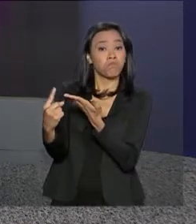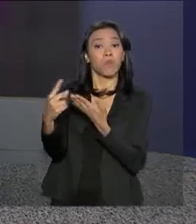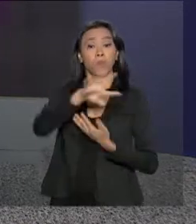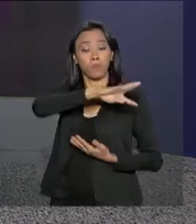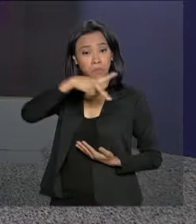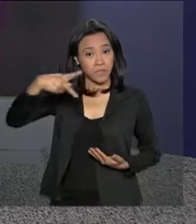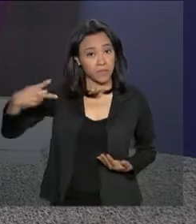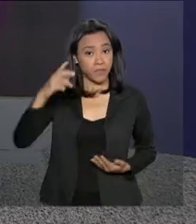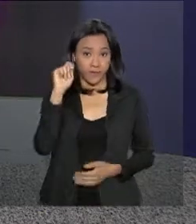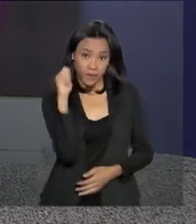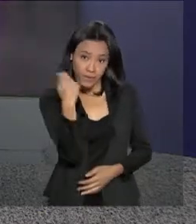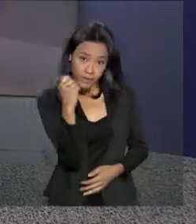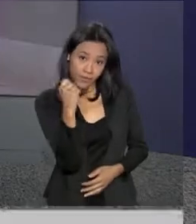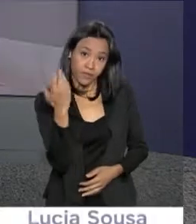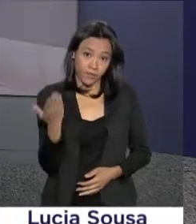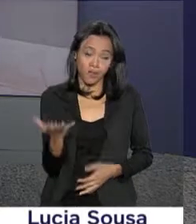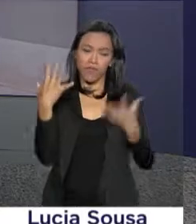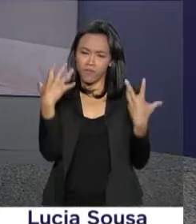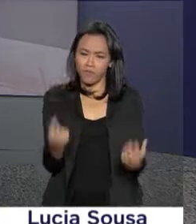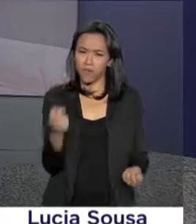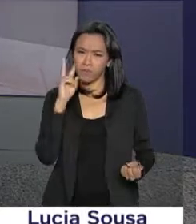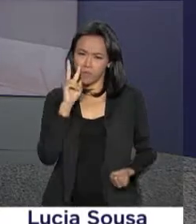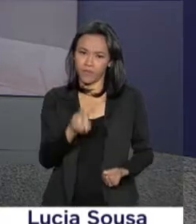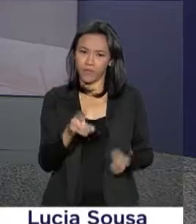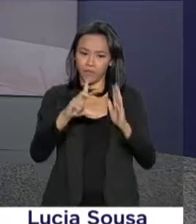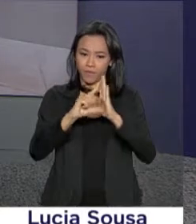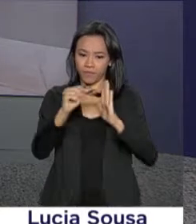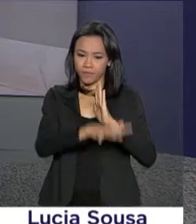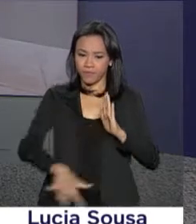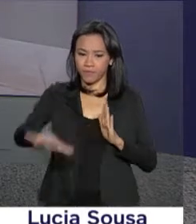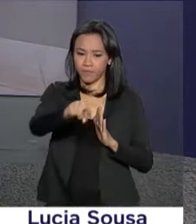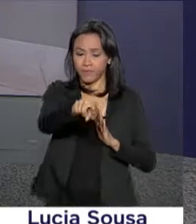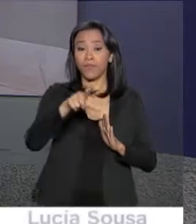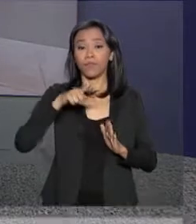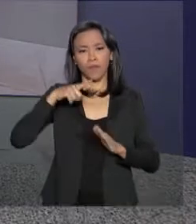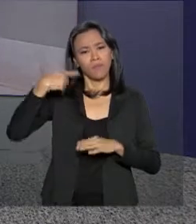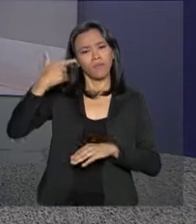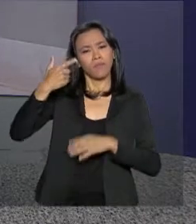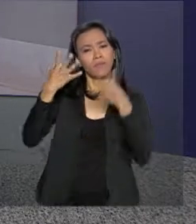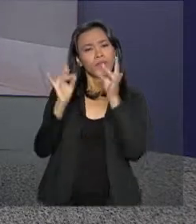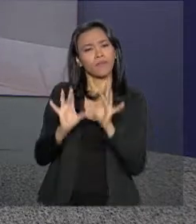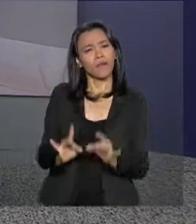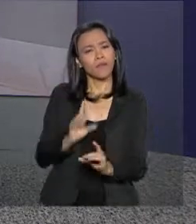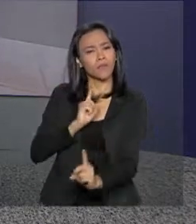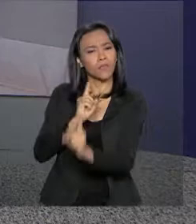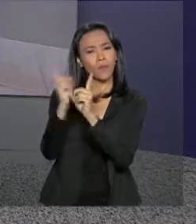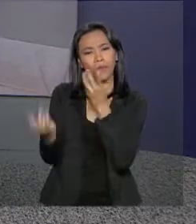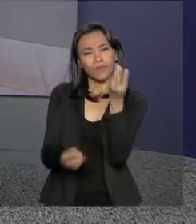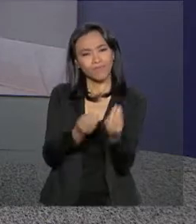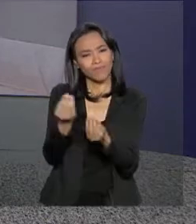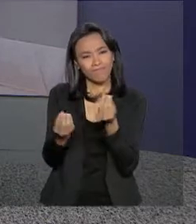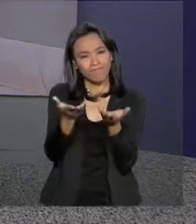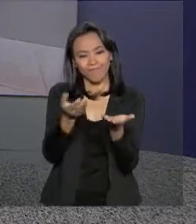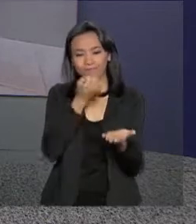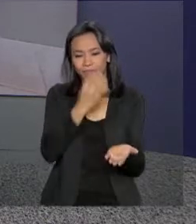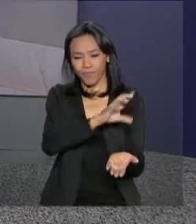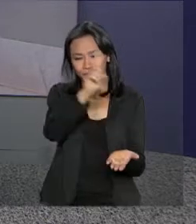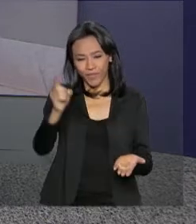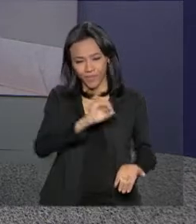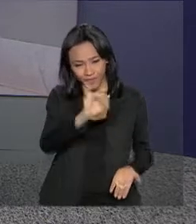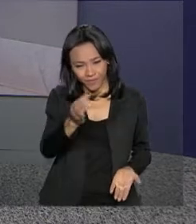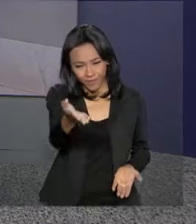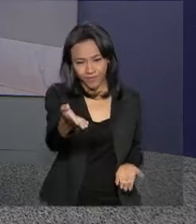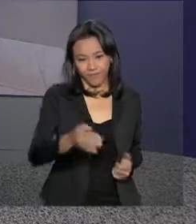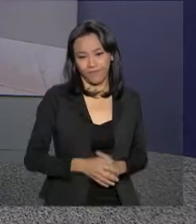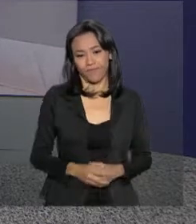Macri. Vamos ao vivo então ao Palácio do Planalto. A repórter Luciana Colares de Holanda traz os detalhes desse encontro pra gente. Oi, Luciana, bom dia pra você.